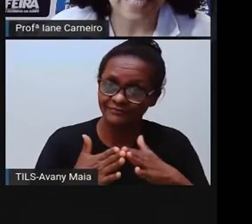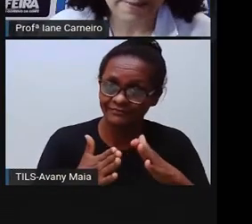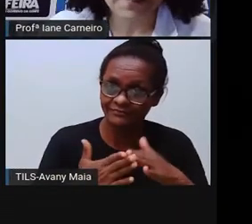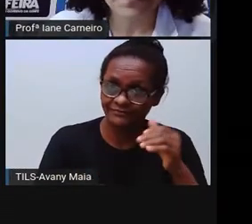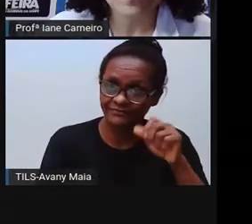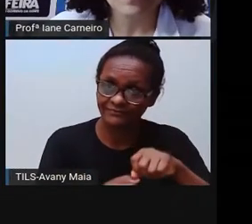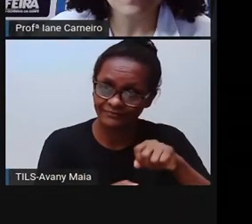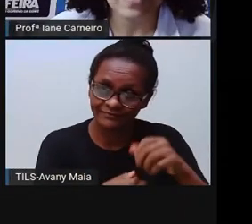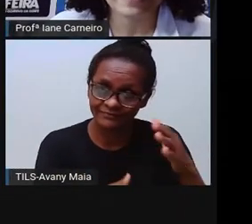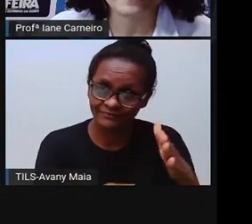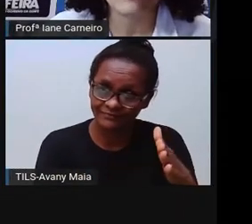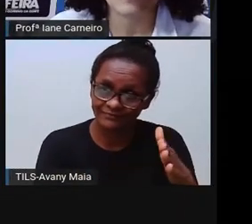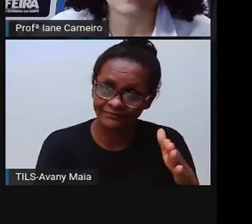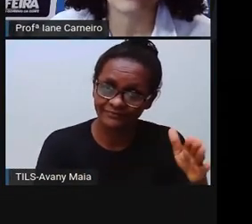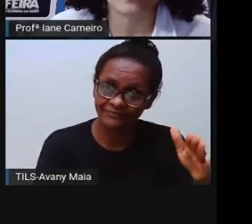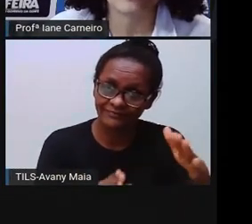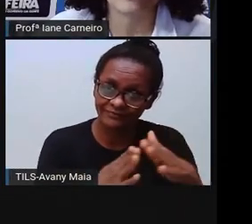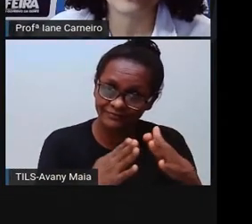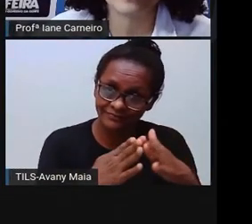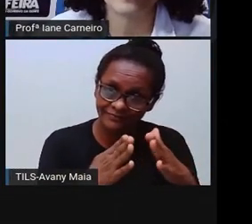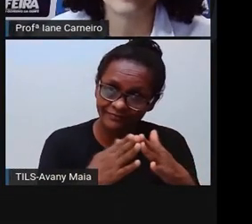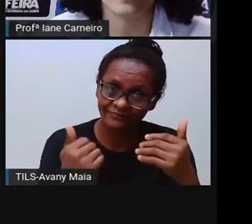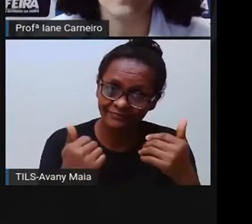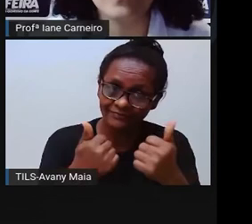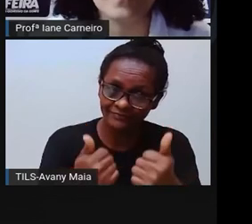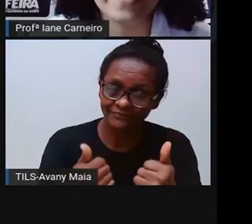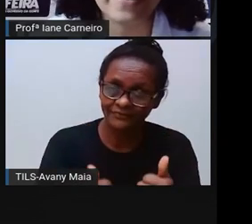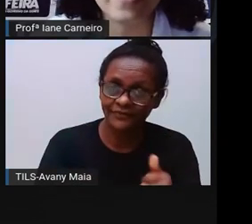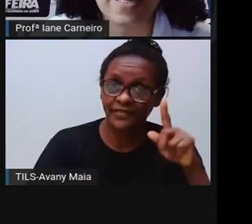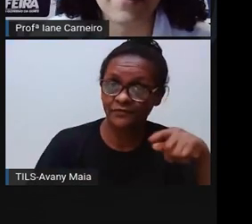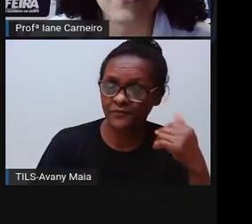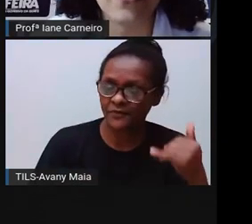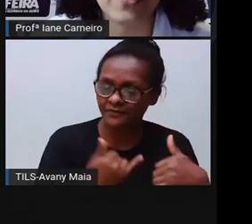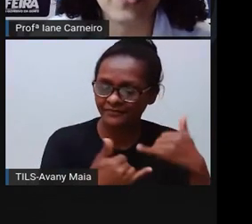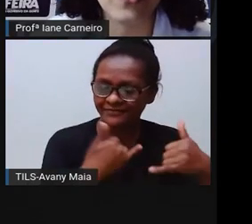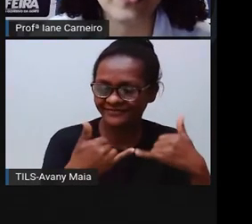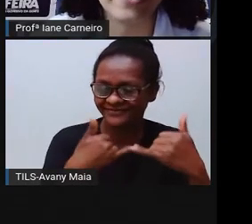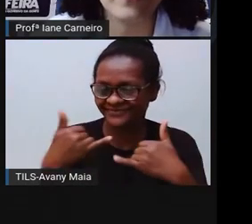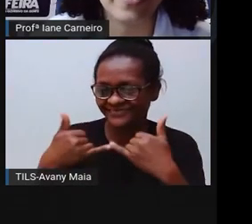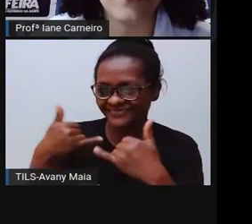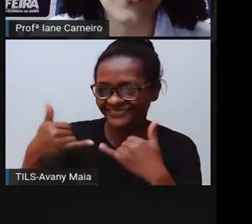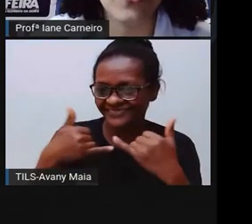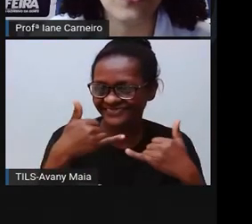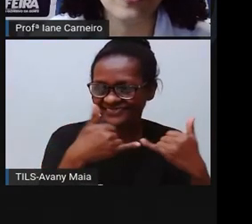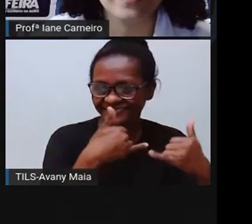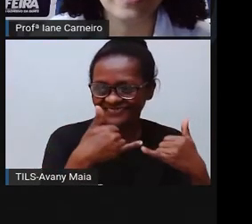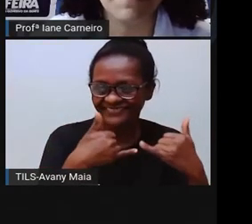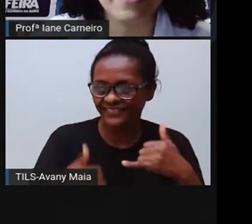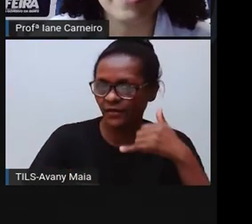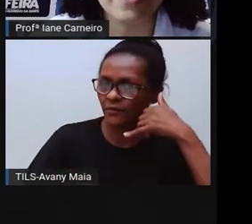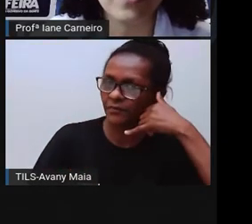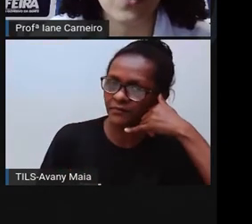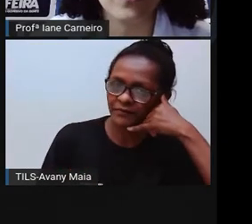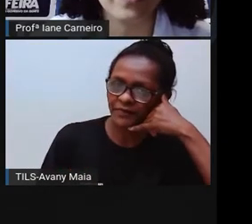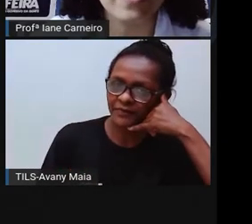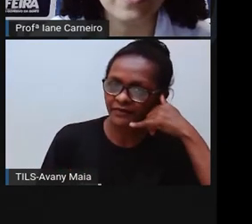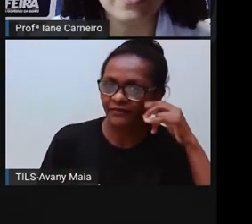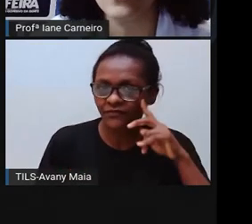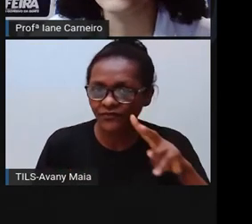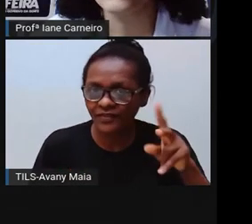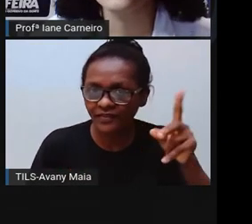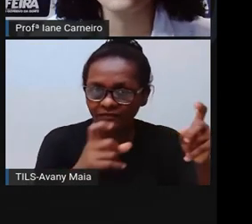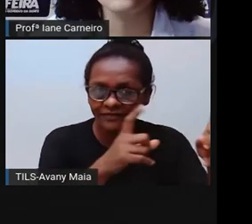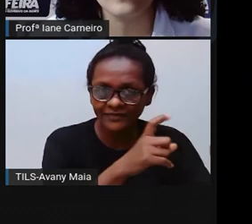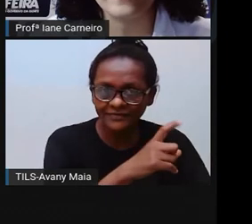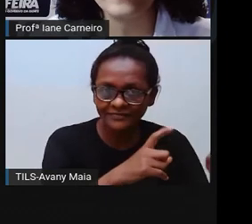brincar. Aqui, deixa a pró mostrar pra vocês, ó. Os brinquedos que a pró falou, né? Aqui, telefone, os animazinhos, ó, o trenzinho.